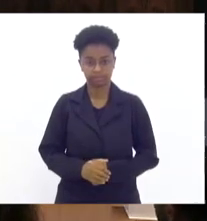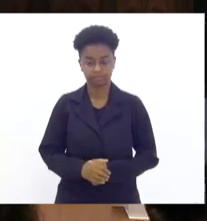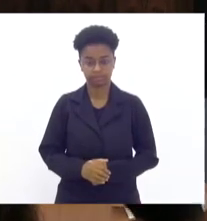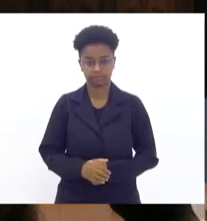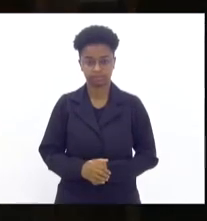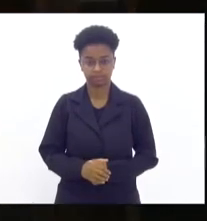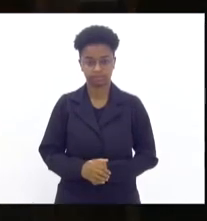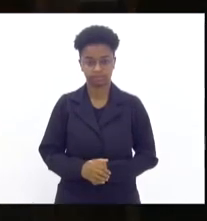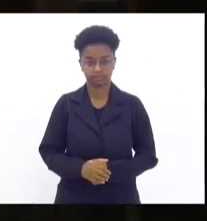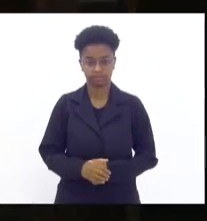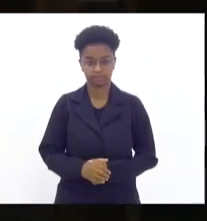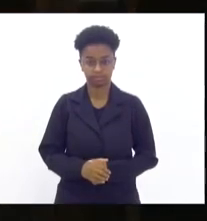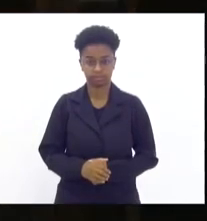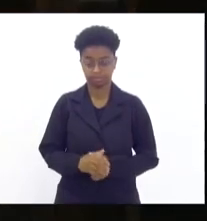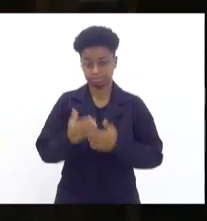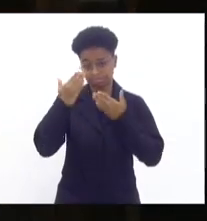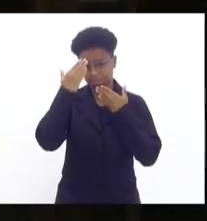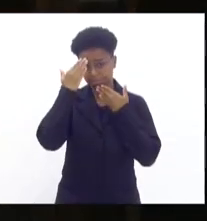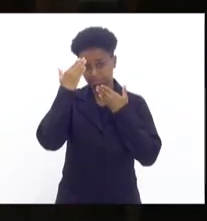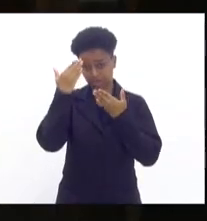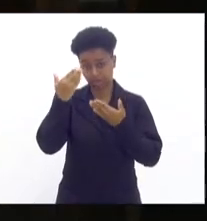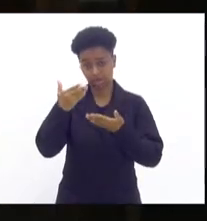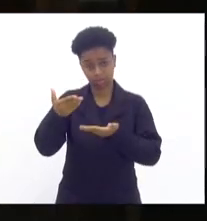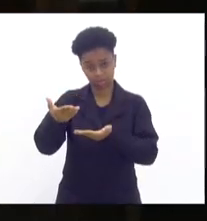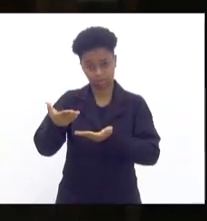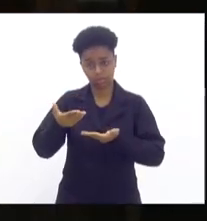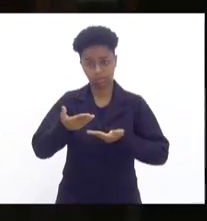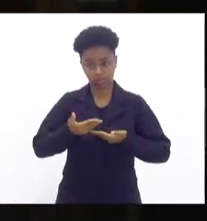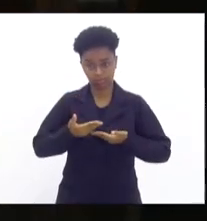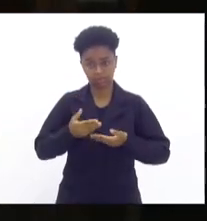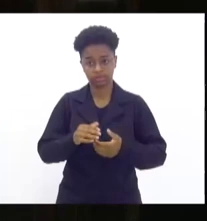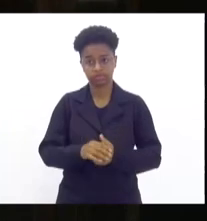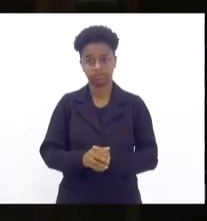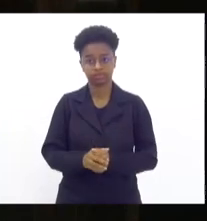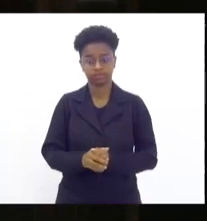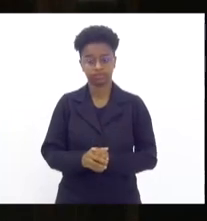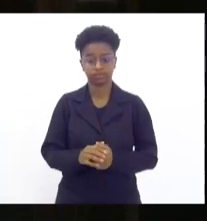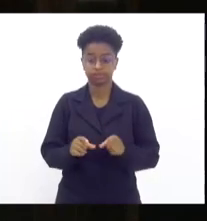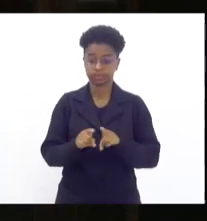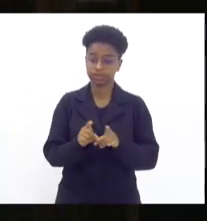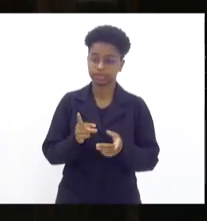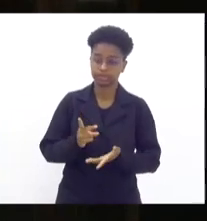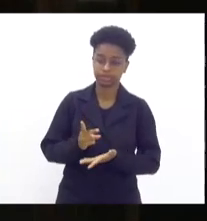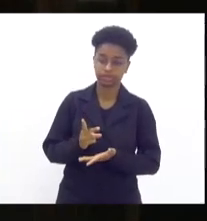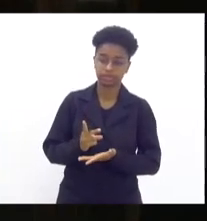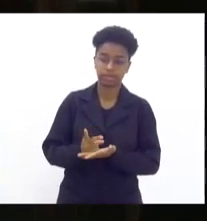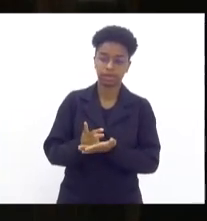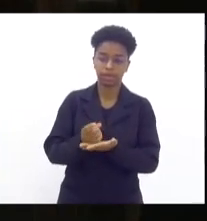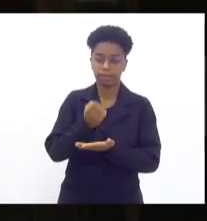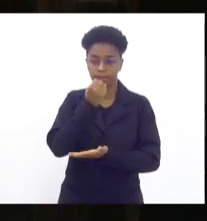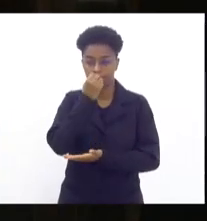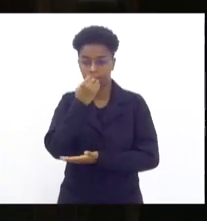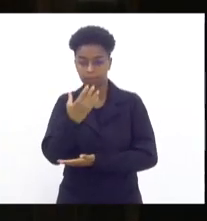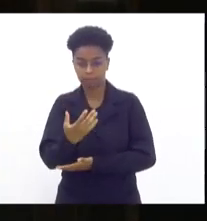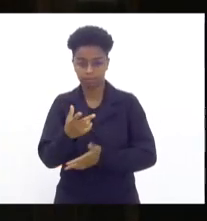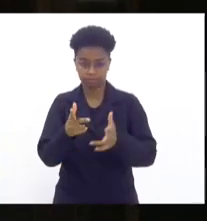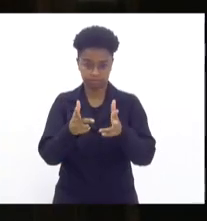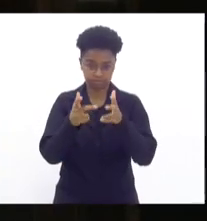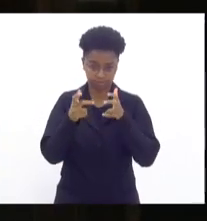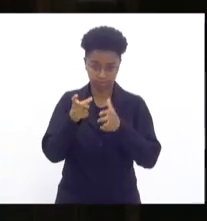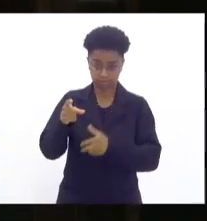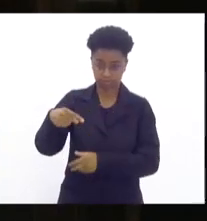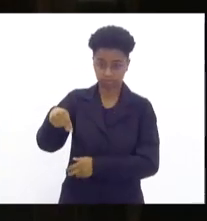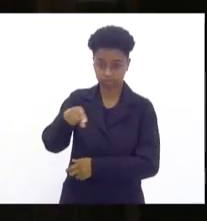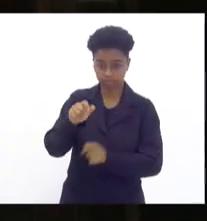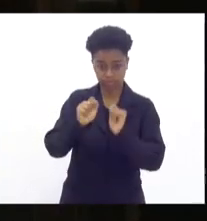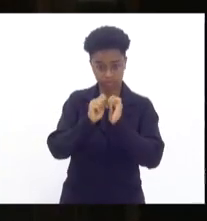muito agradecido do convite, é sempre bom ver o interesse dessa